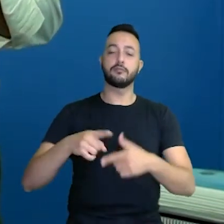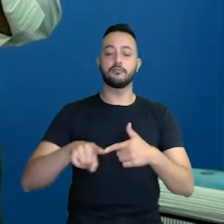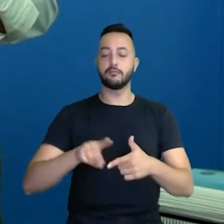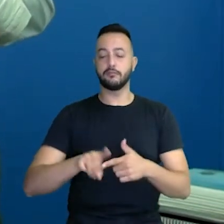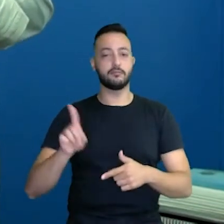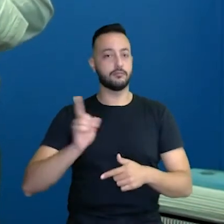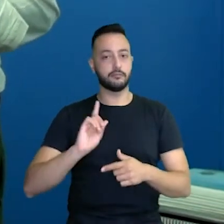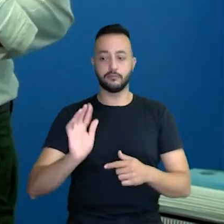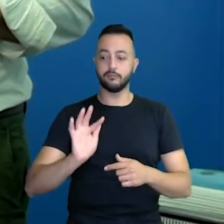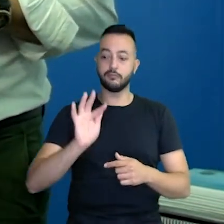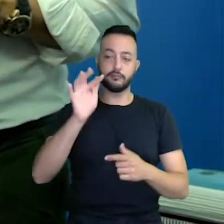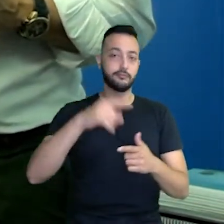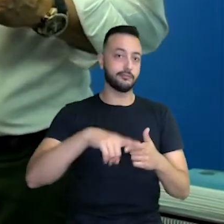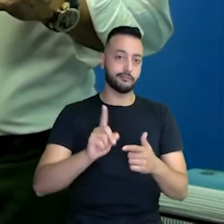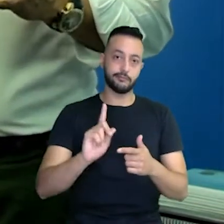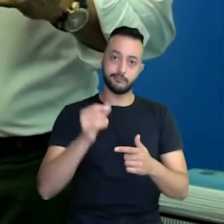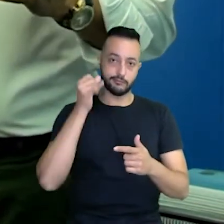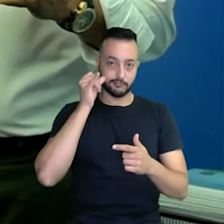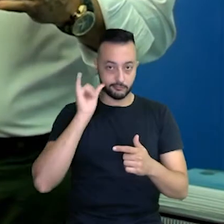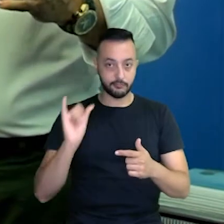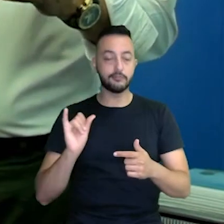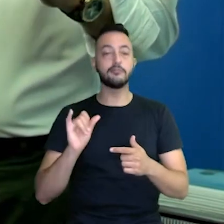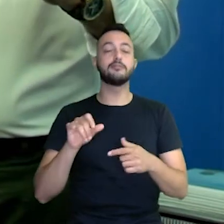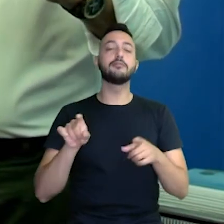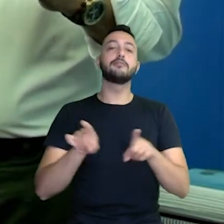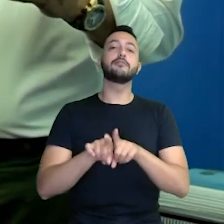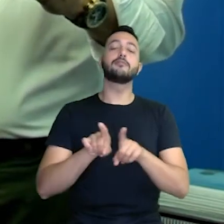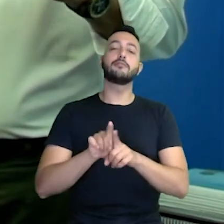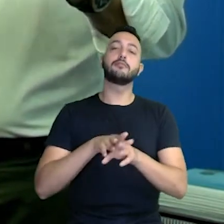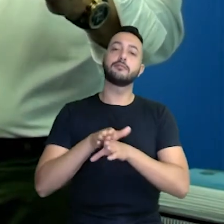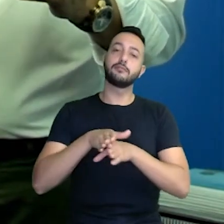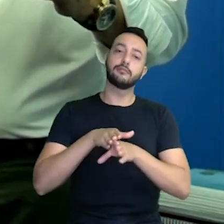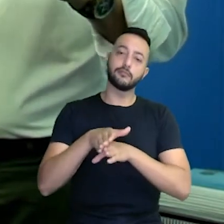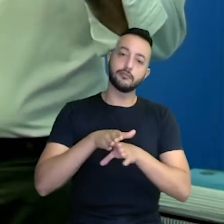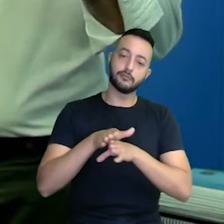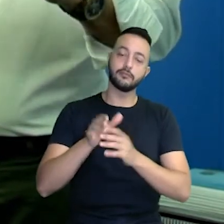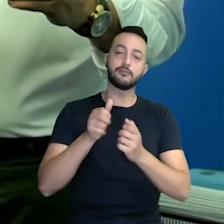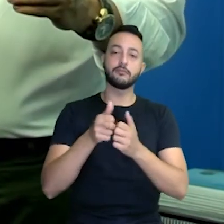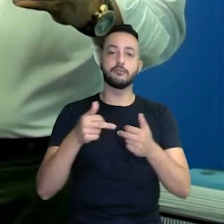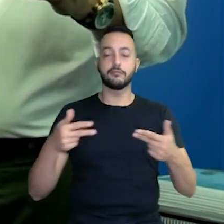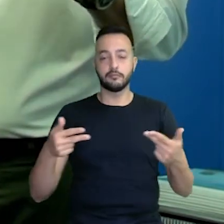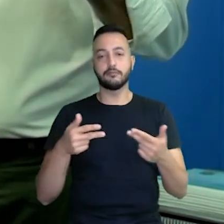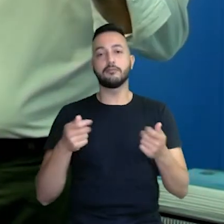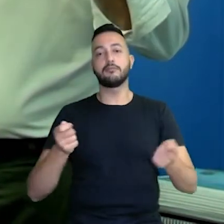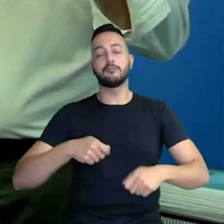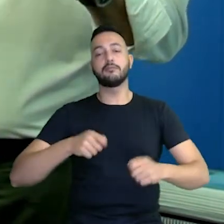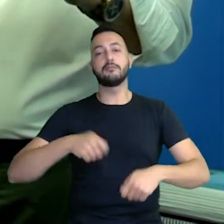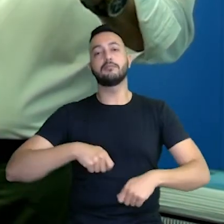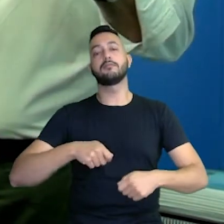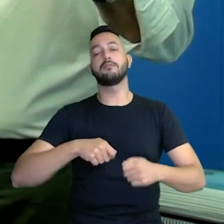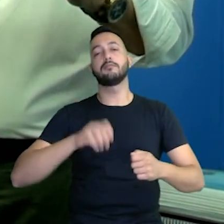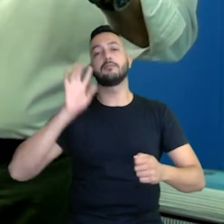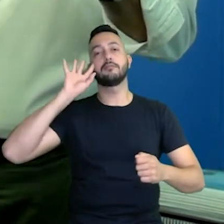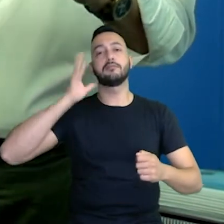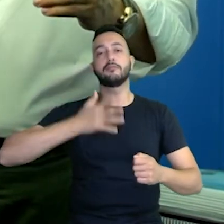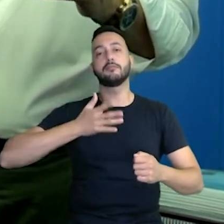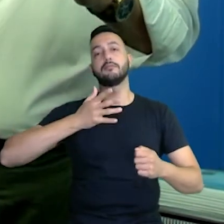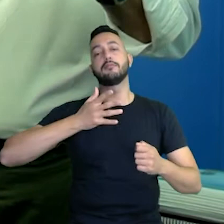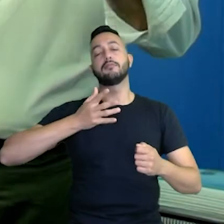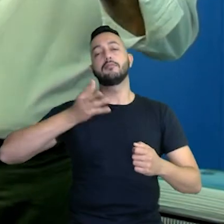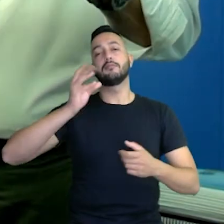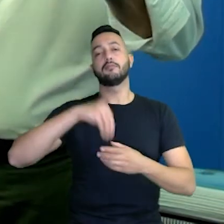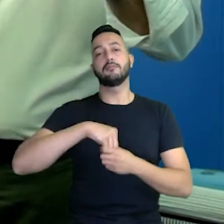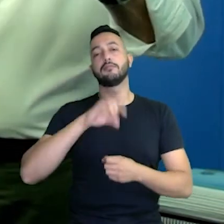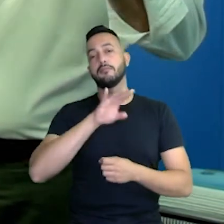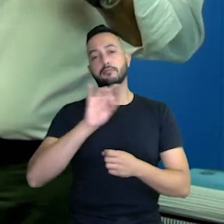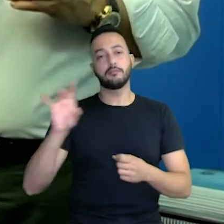estudante lá na frente, para fazer as orientações com eles, para deliberarem dentro das